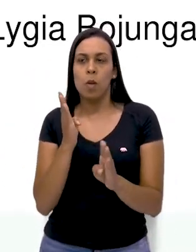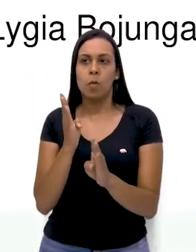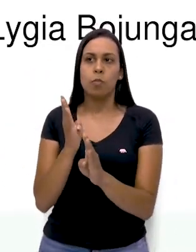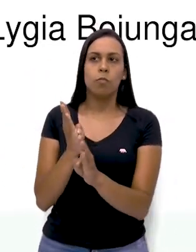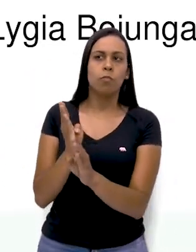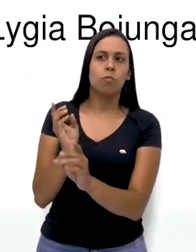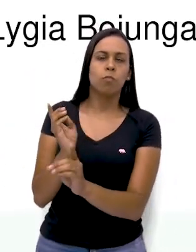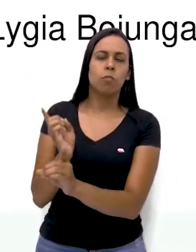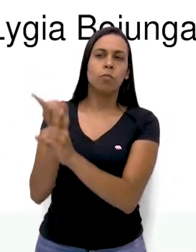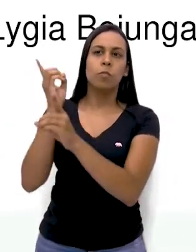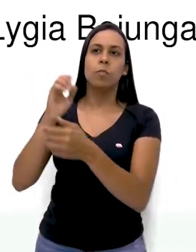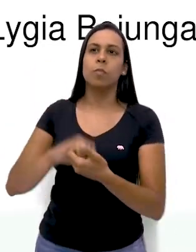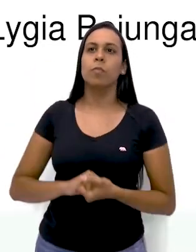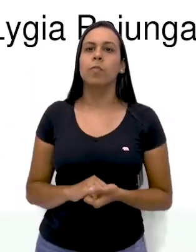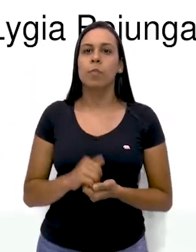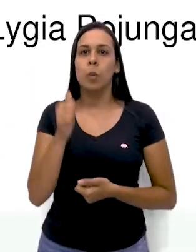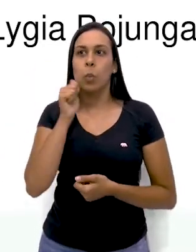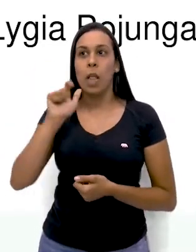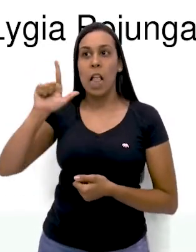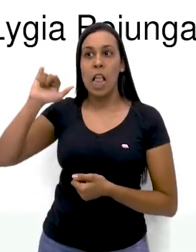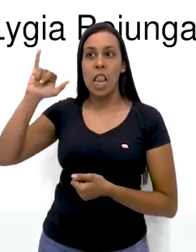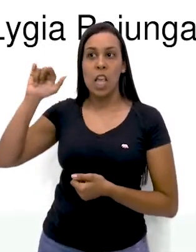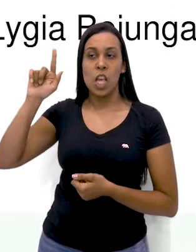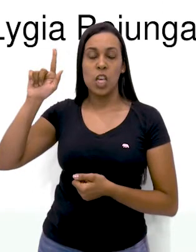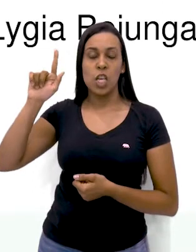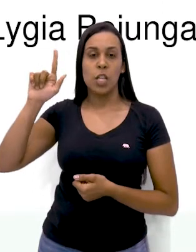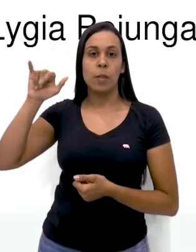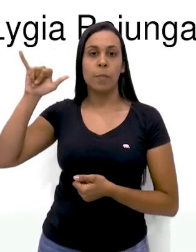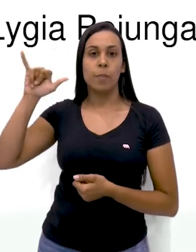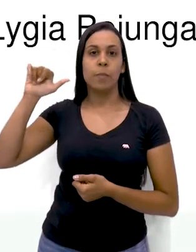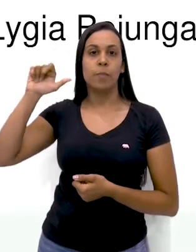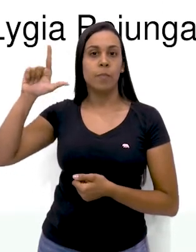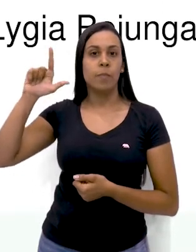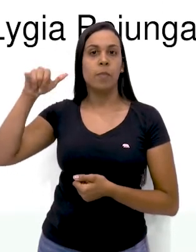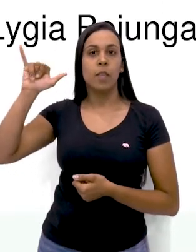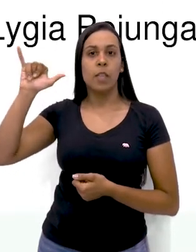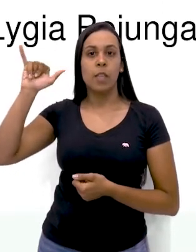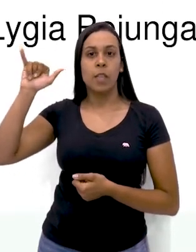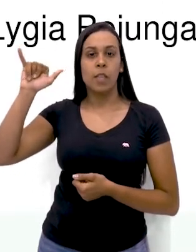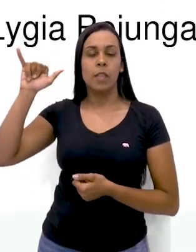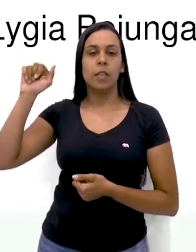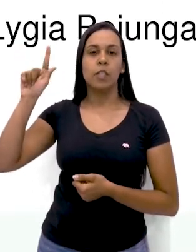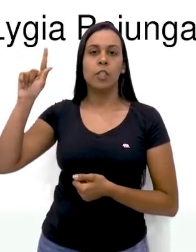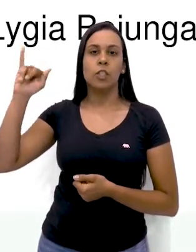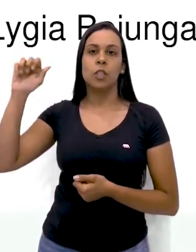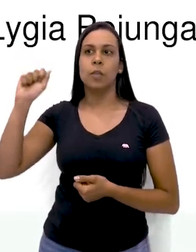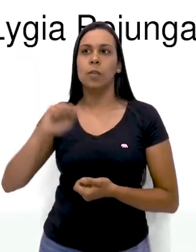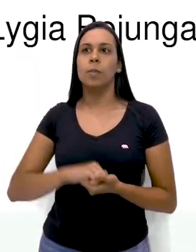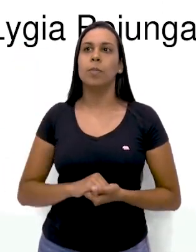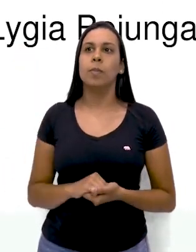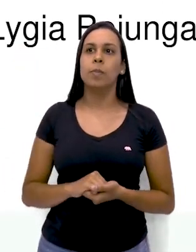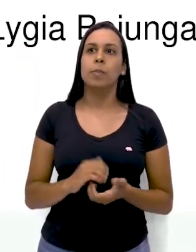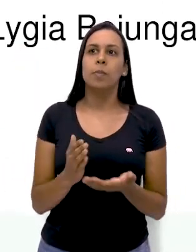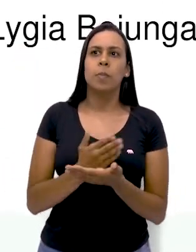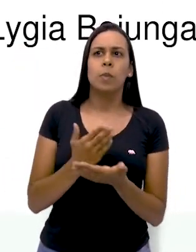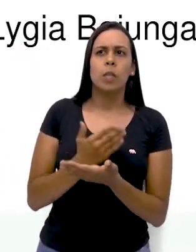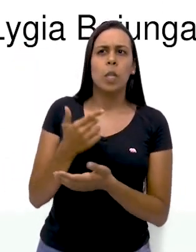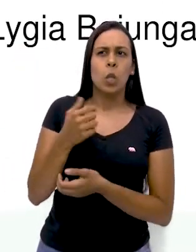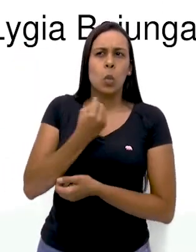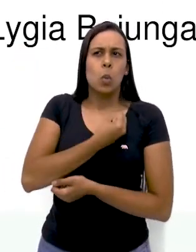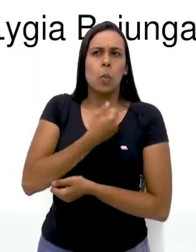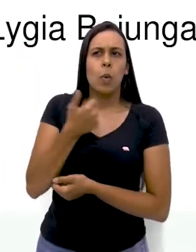Bonjuga. Nunes. Rio de Janeiro. Arge. 1994. Página 37